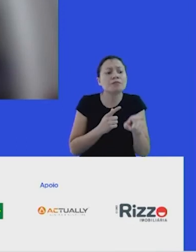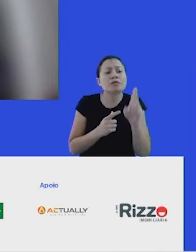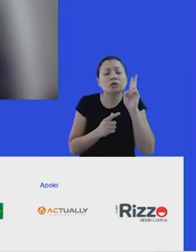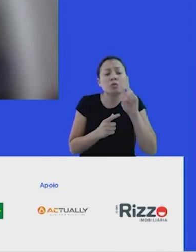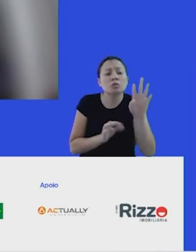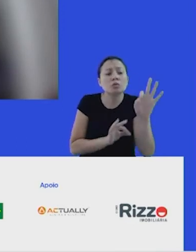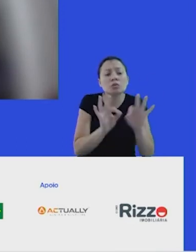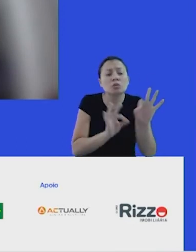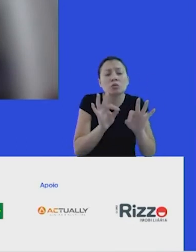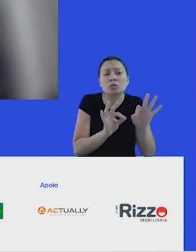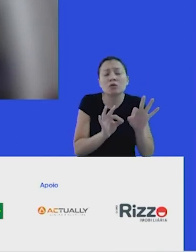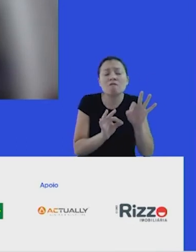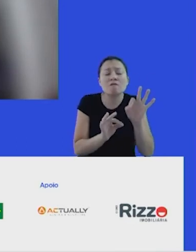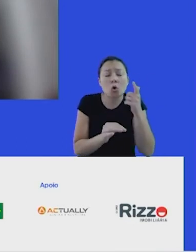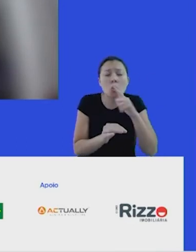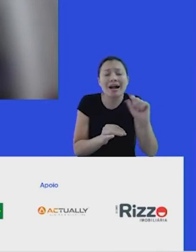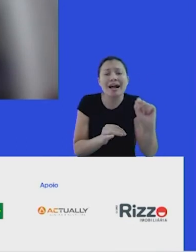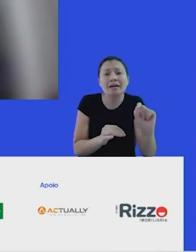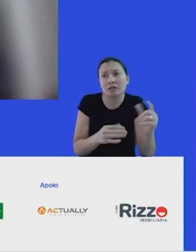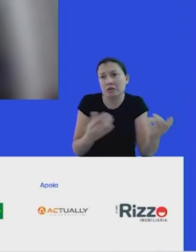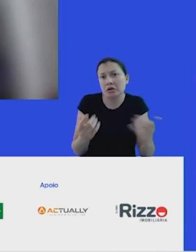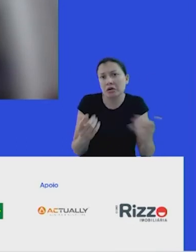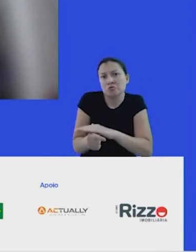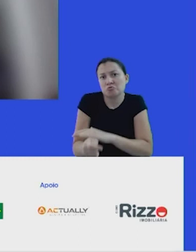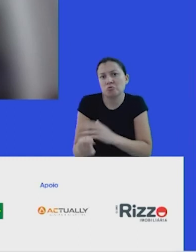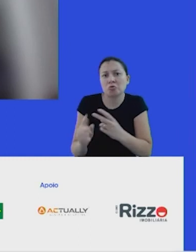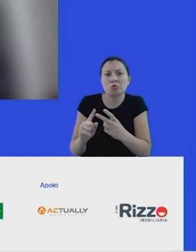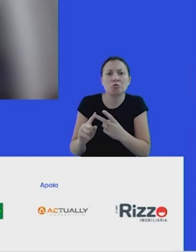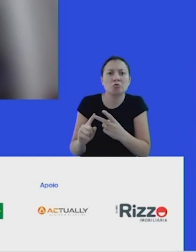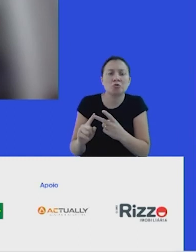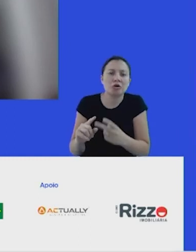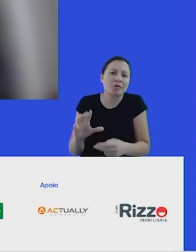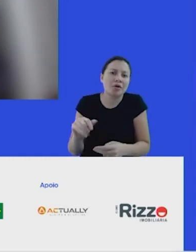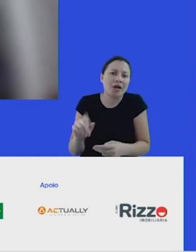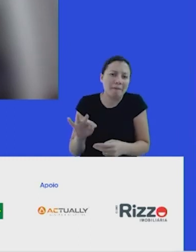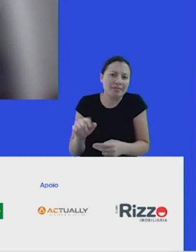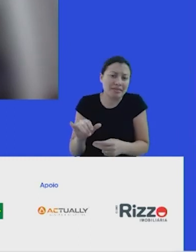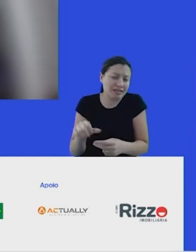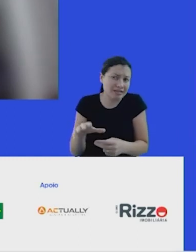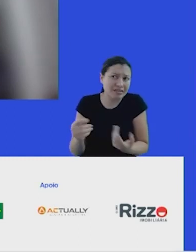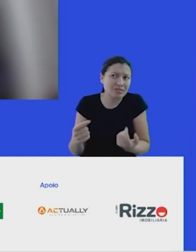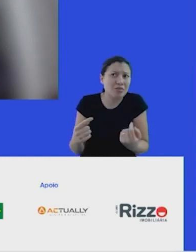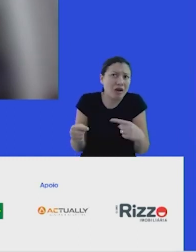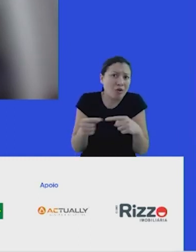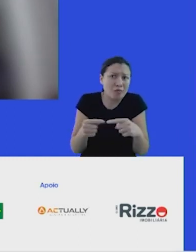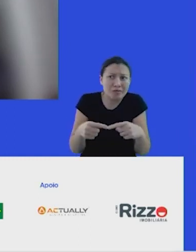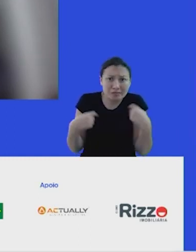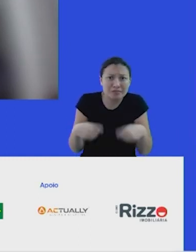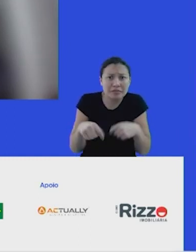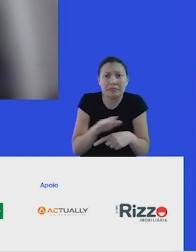Investidor, capital, sem dúvida nenhuma o capitalismo consciente foi e é um movimento necessário, um funcionador de toda essa